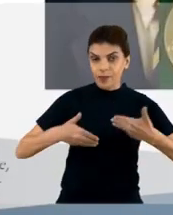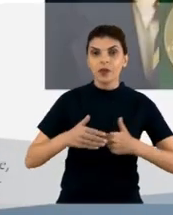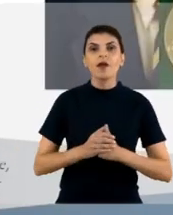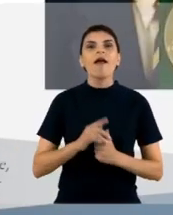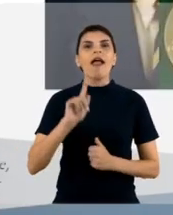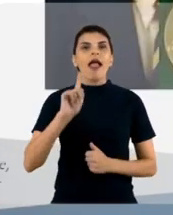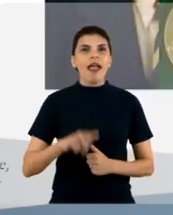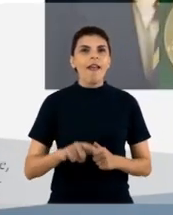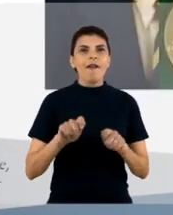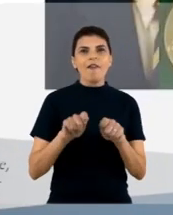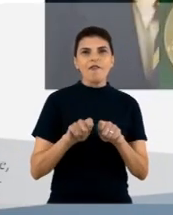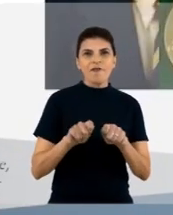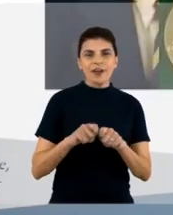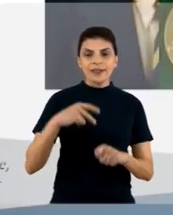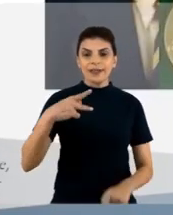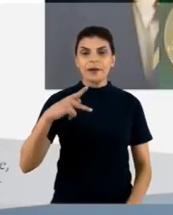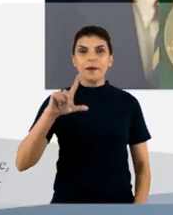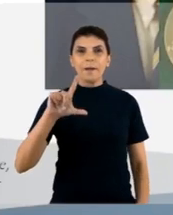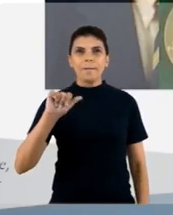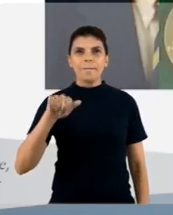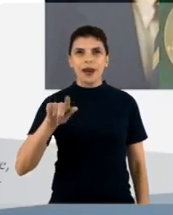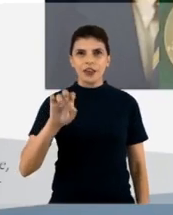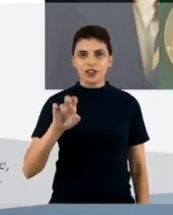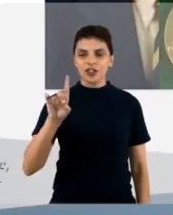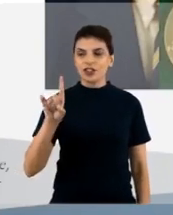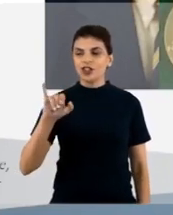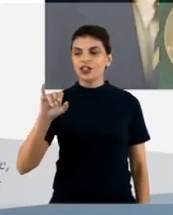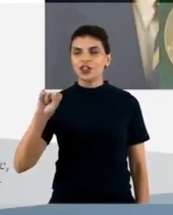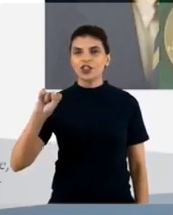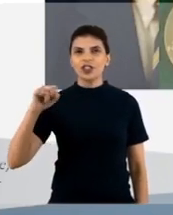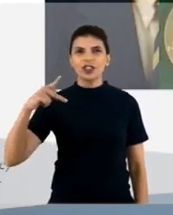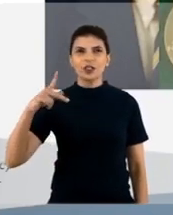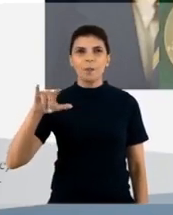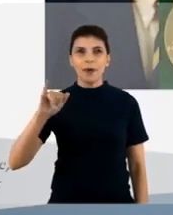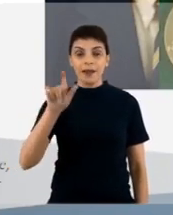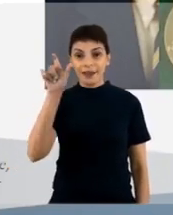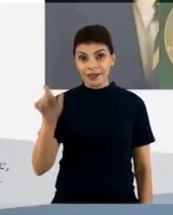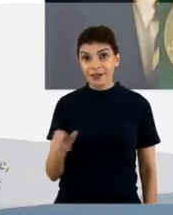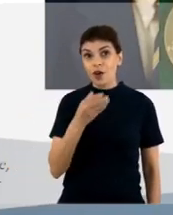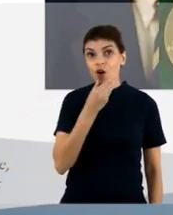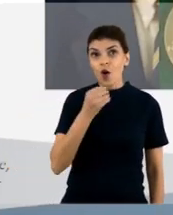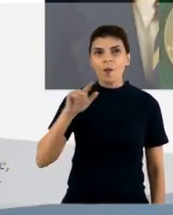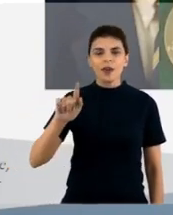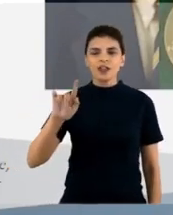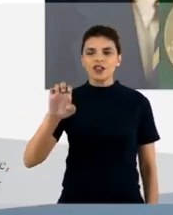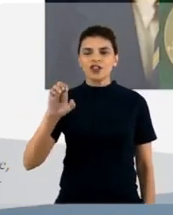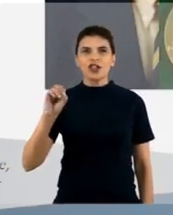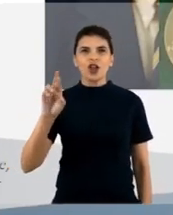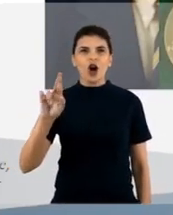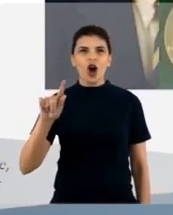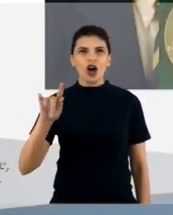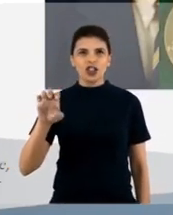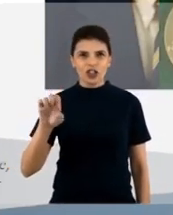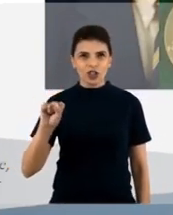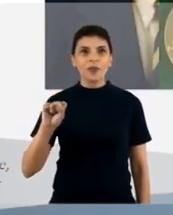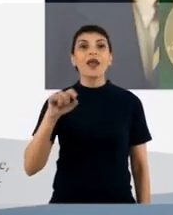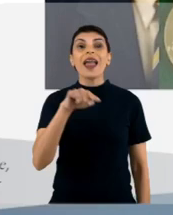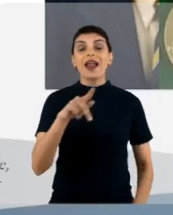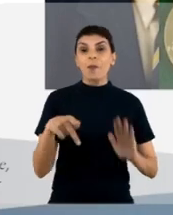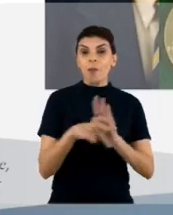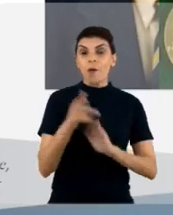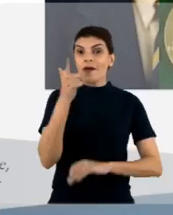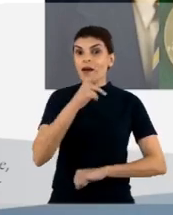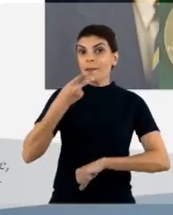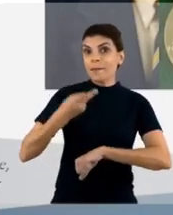de face display, que foi desenvolvida em 1985 pelo George Smith, que também foi laureado com o Prêmio